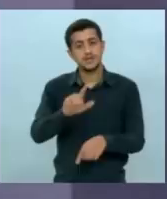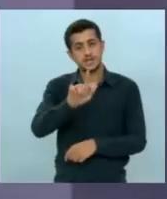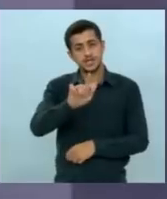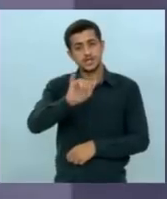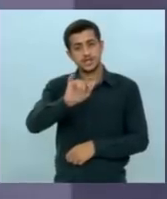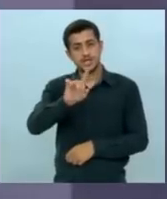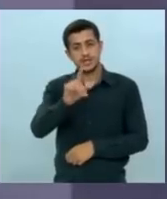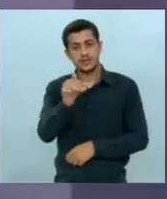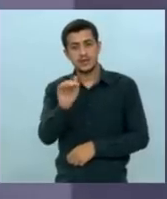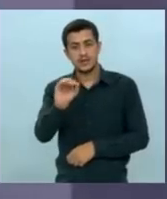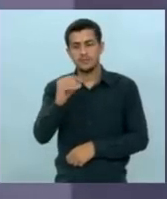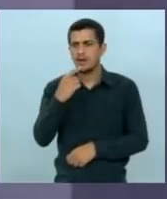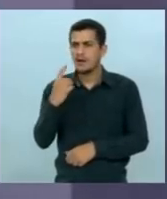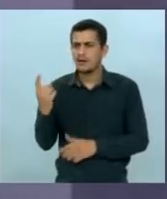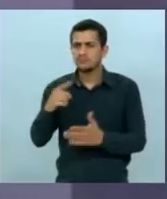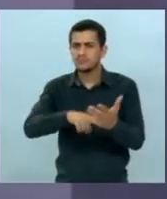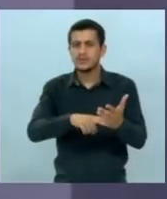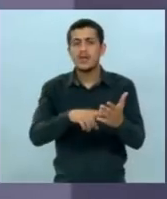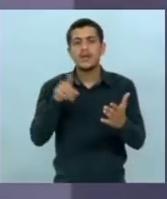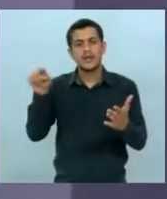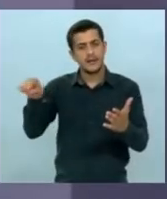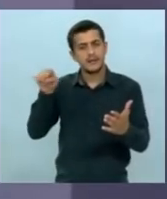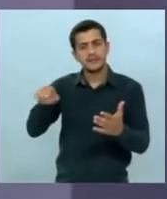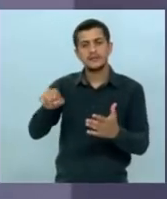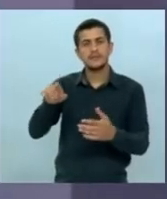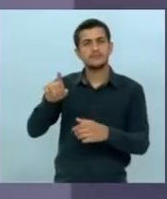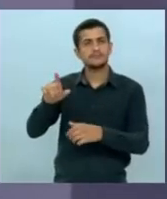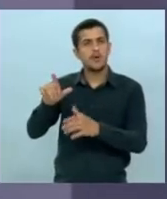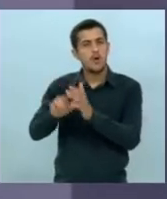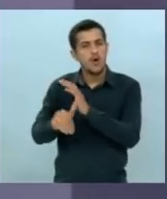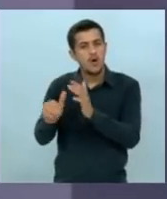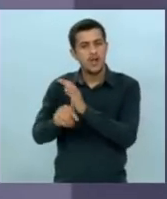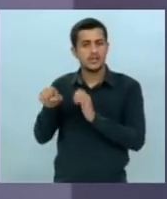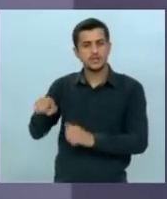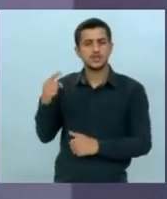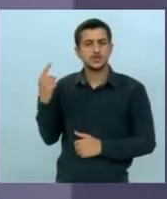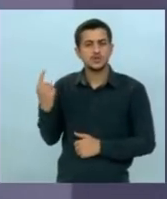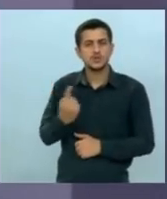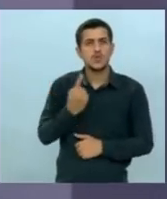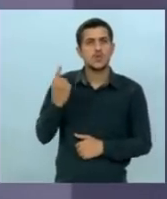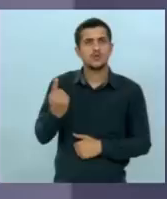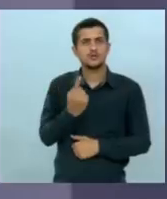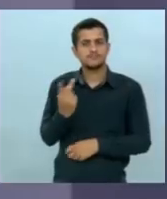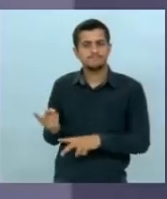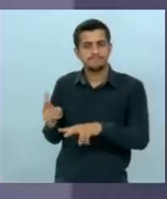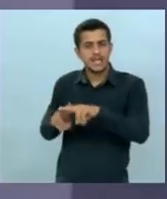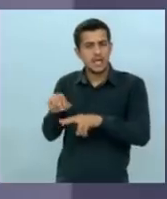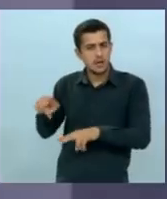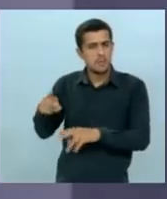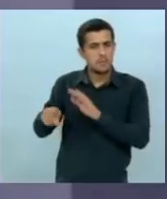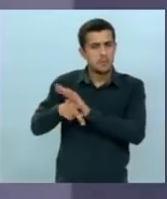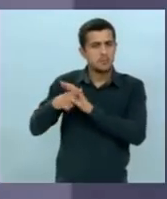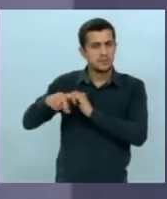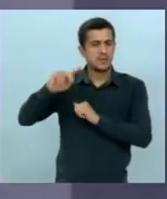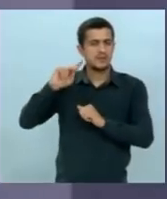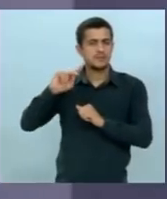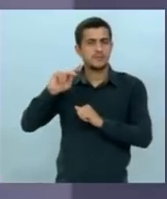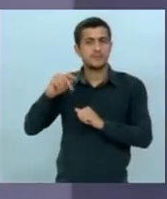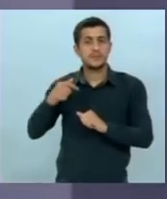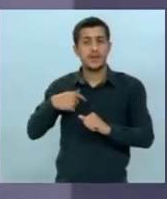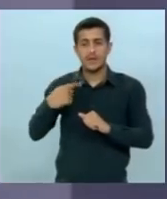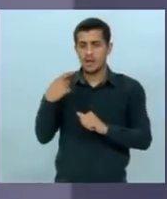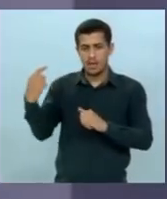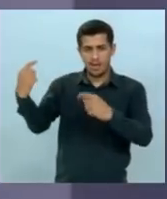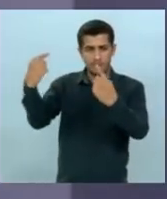quem me acusa é um bandido ele é um bandido ele responde sozinho a ação penal e quem lhe acusa é